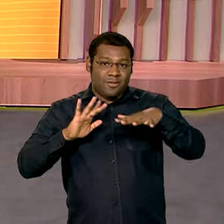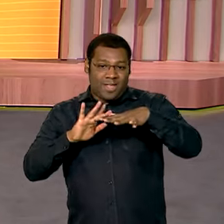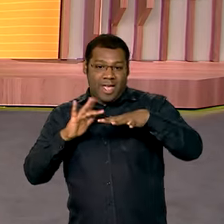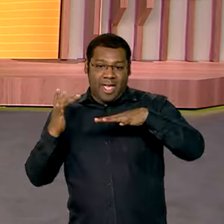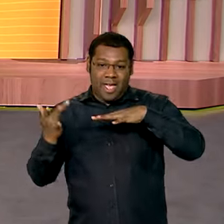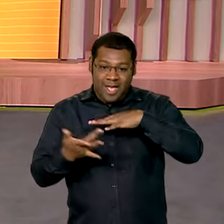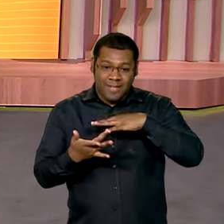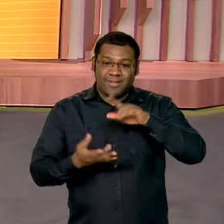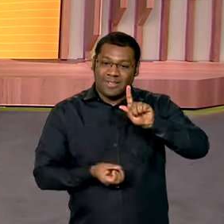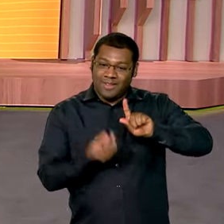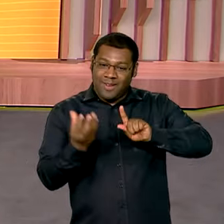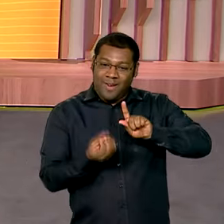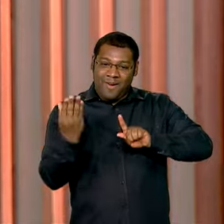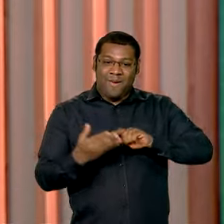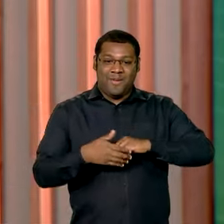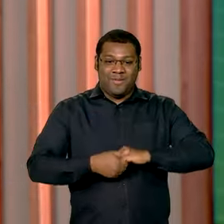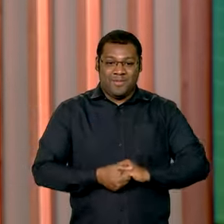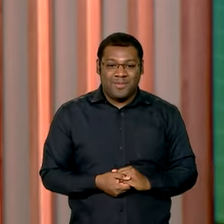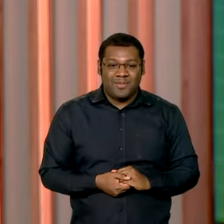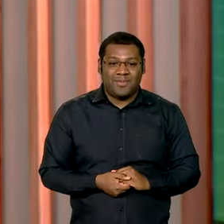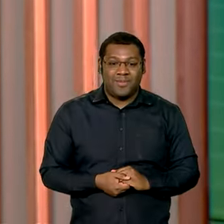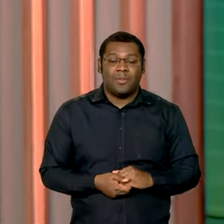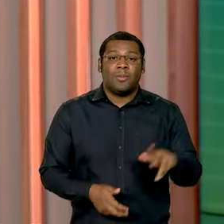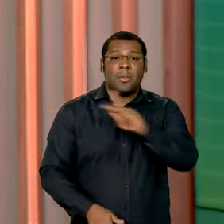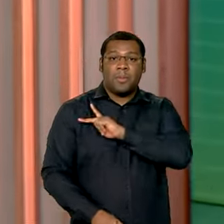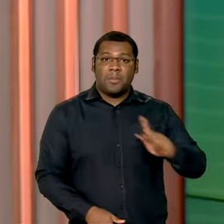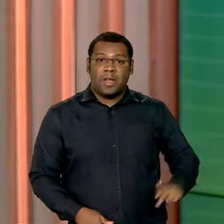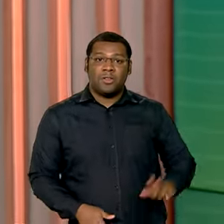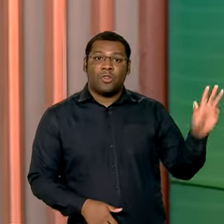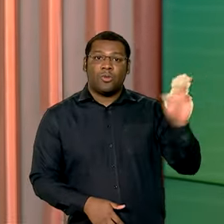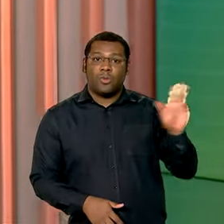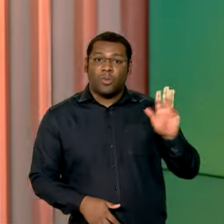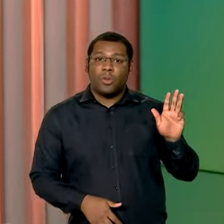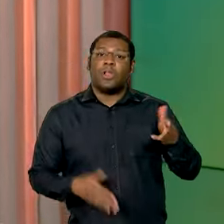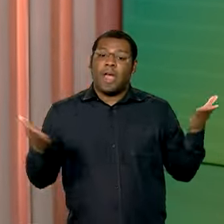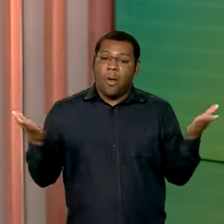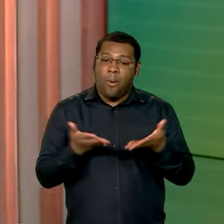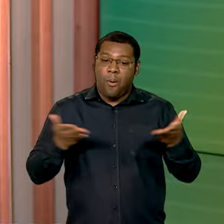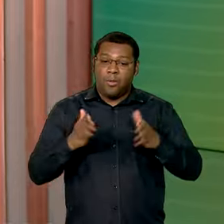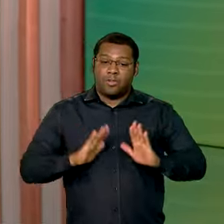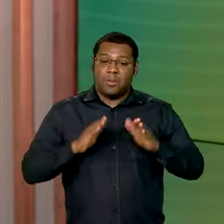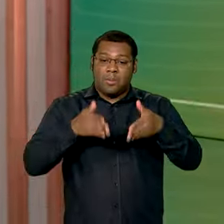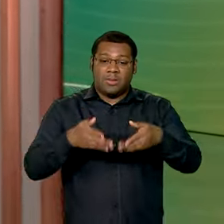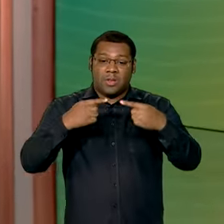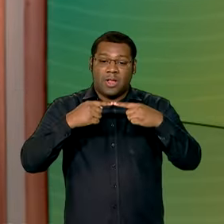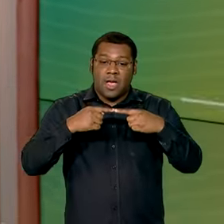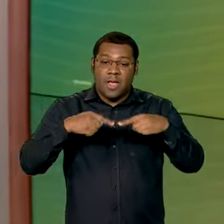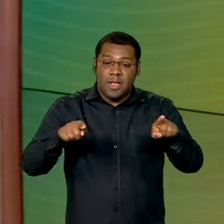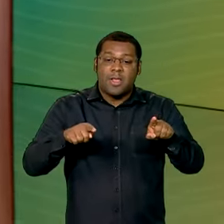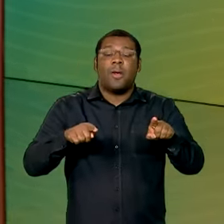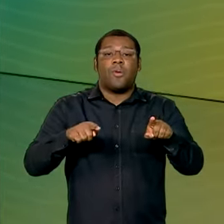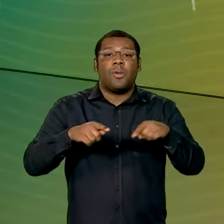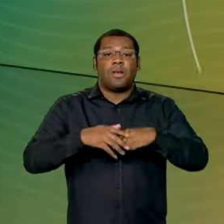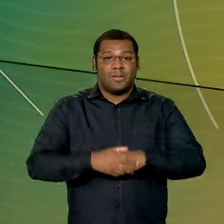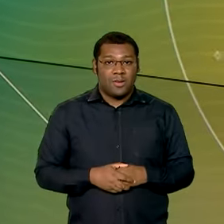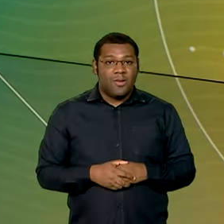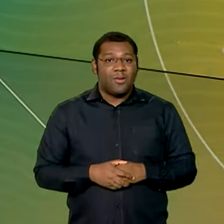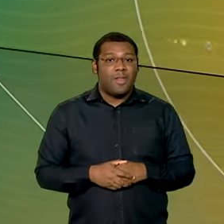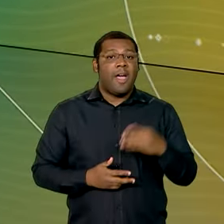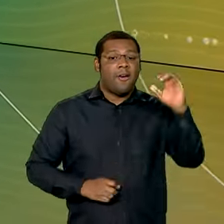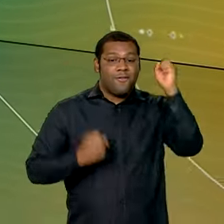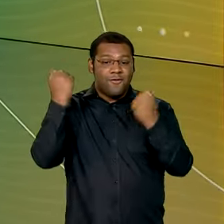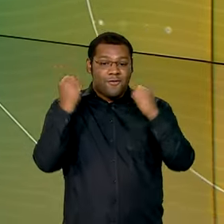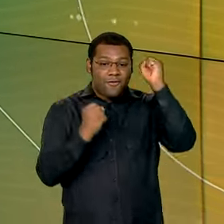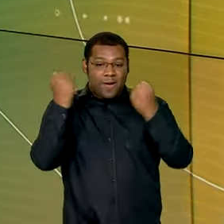sociais do canal GOV. O presidente Lula participa daqui a pouco da inauguração da planta de produção da